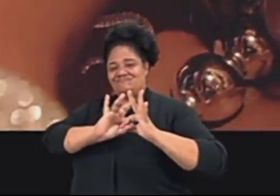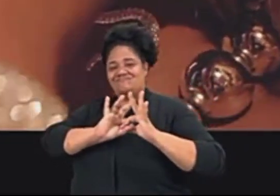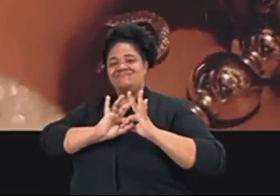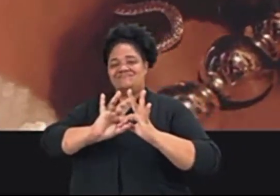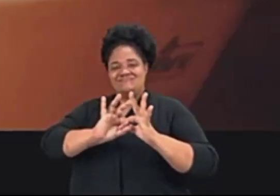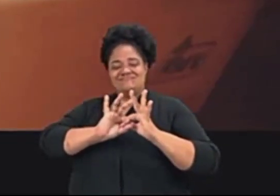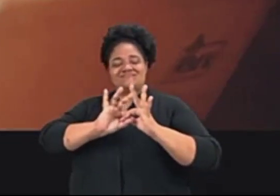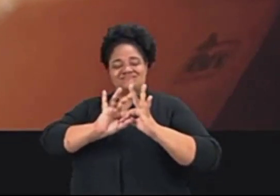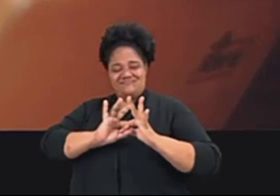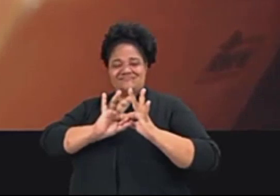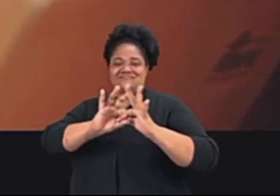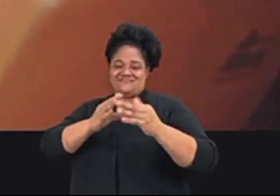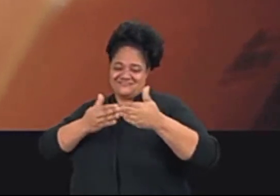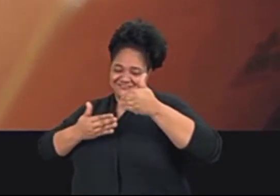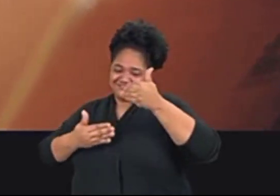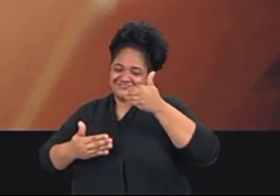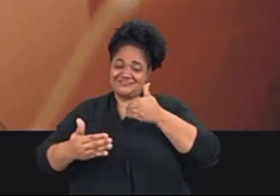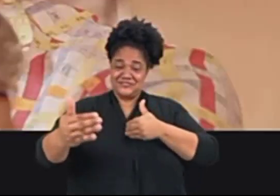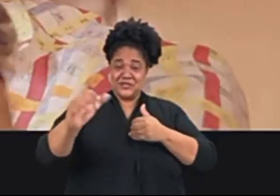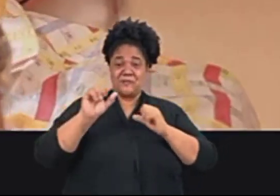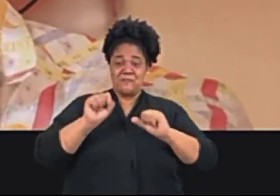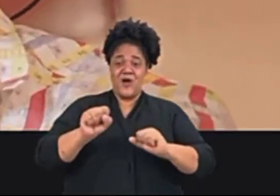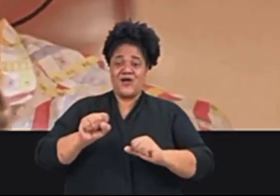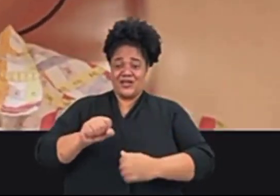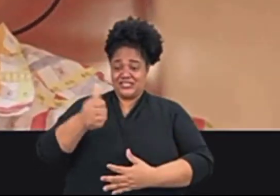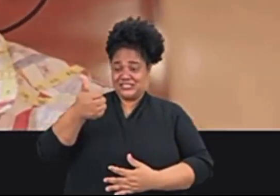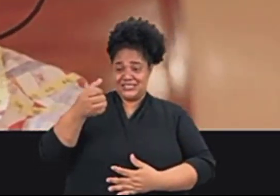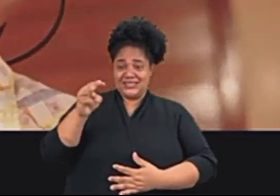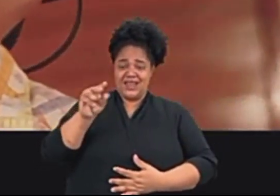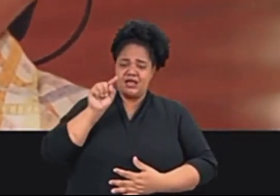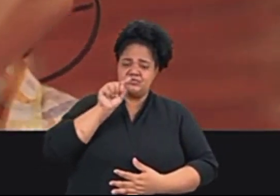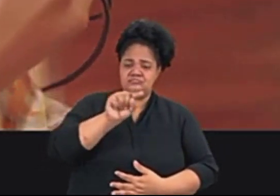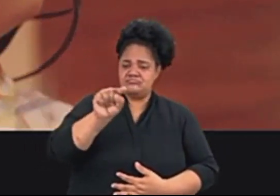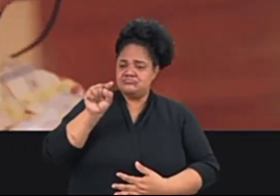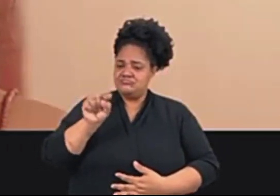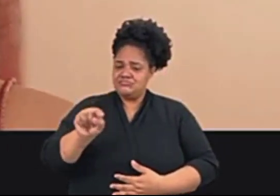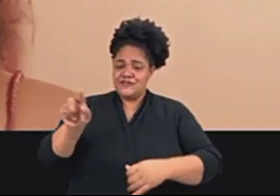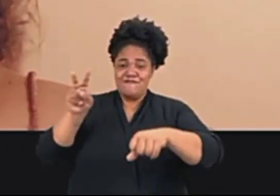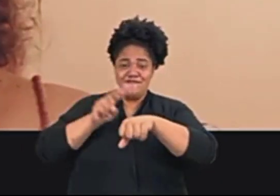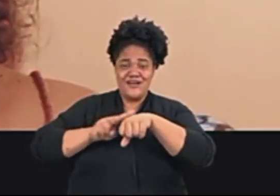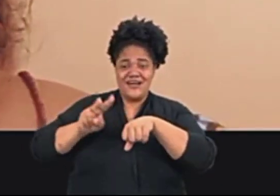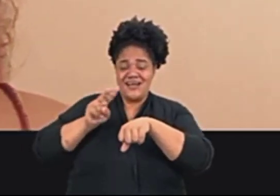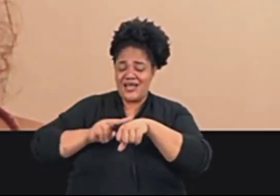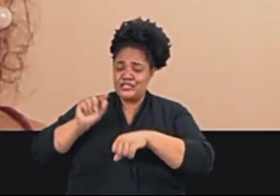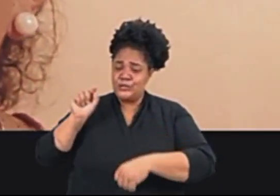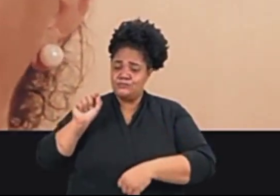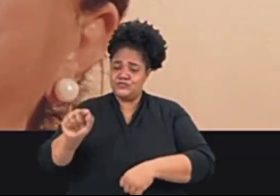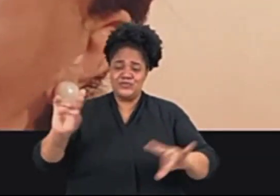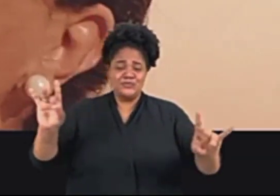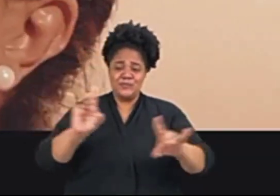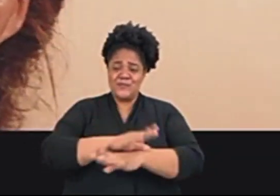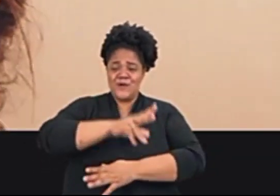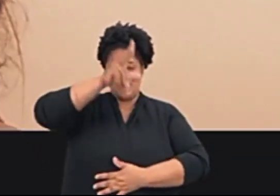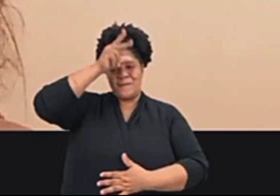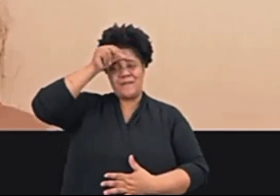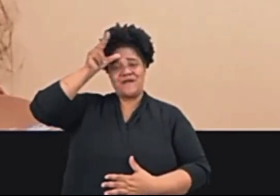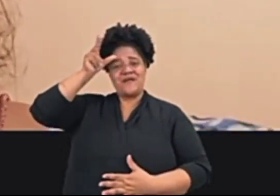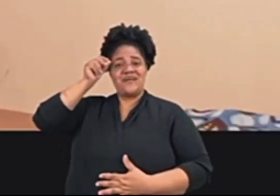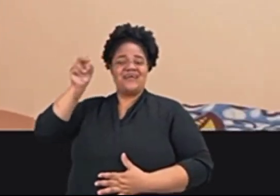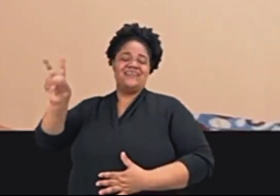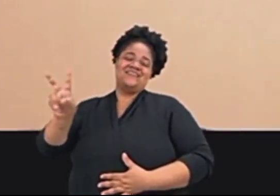um elo Aperte o 13, confirme, faça bem feito Faça prefeito, Vinícius